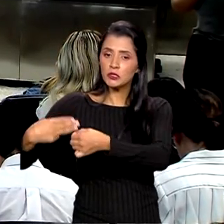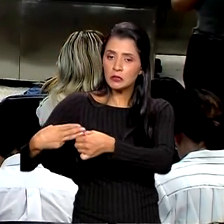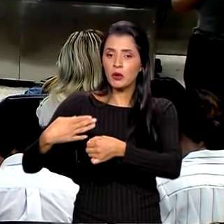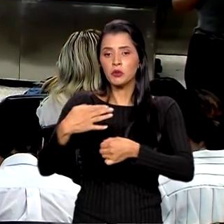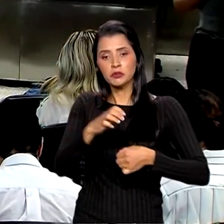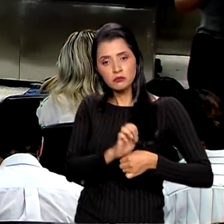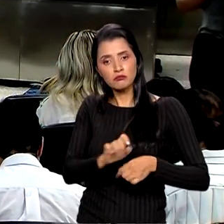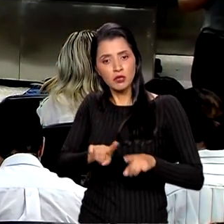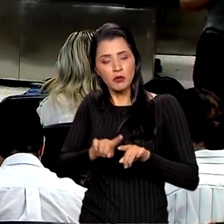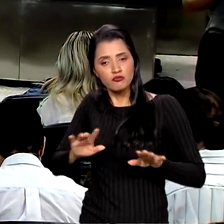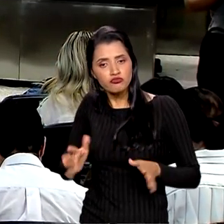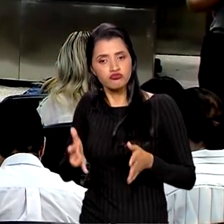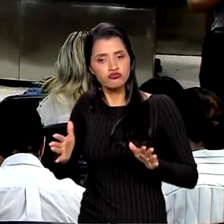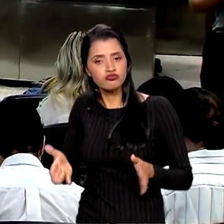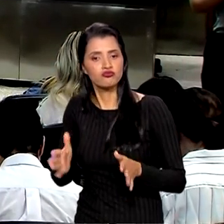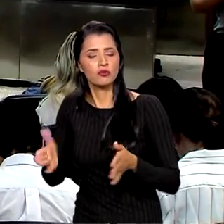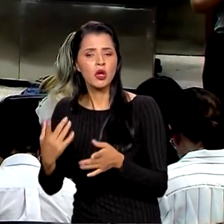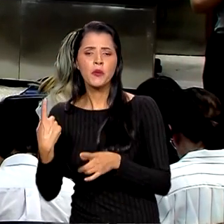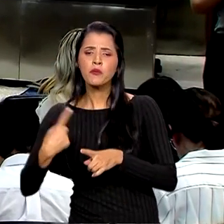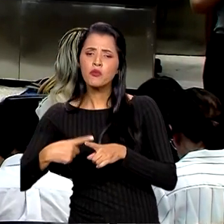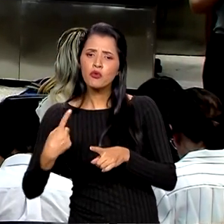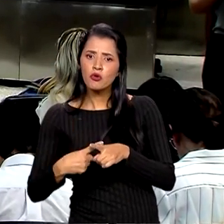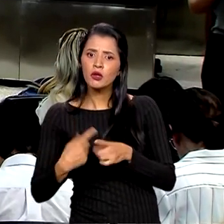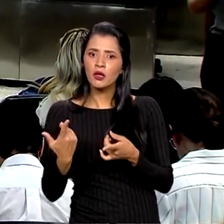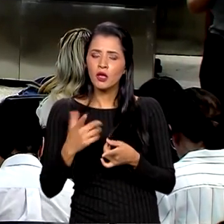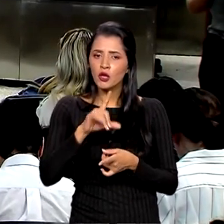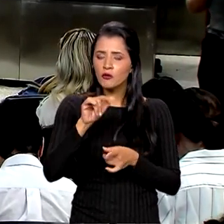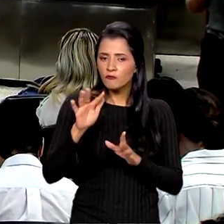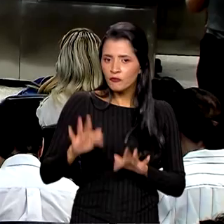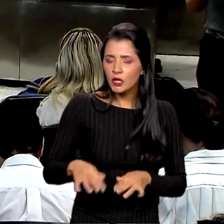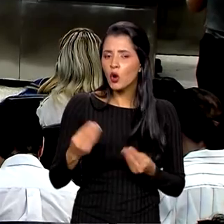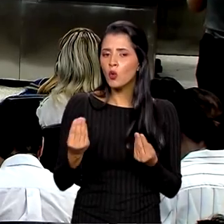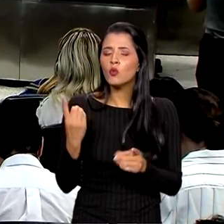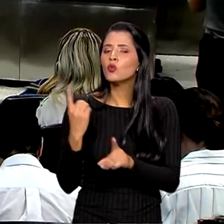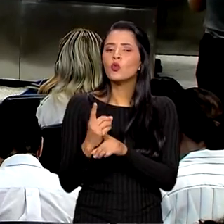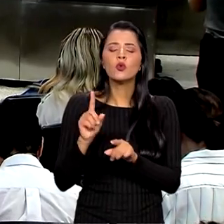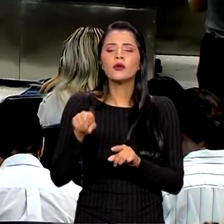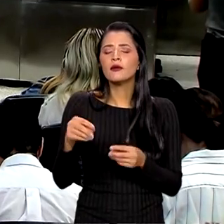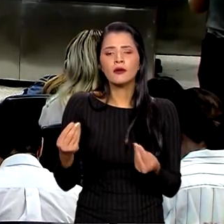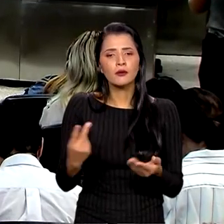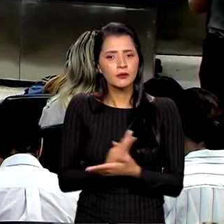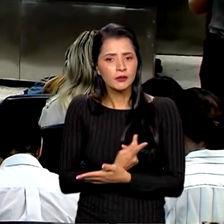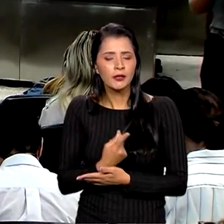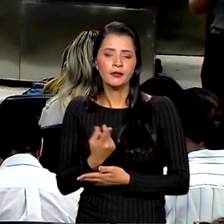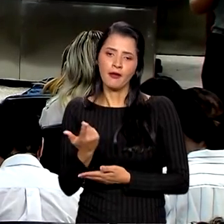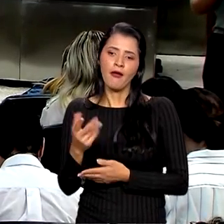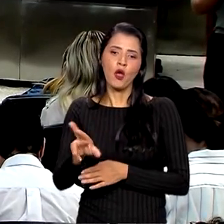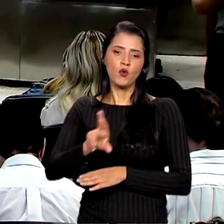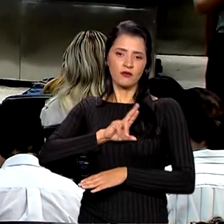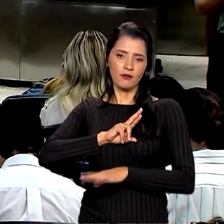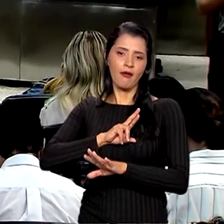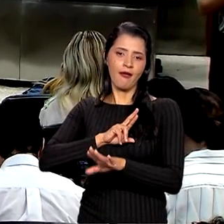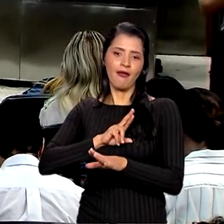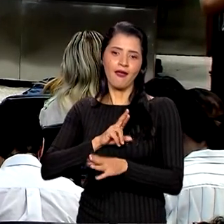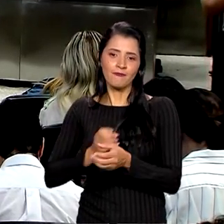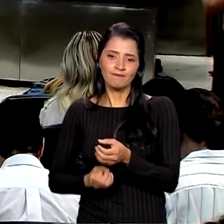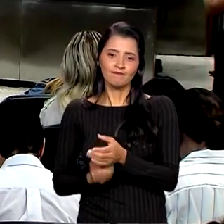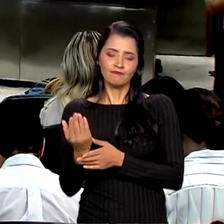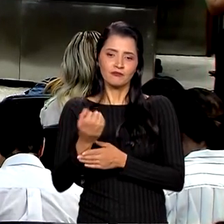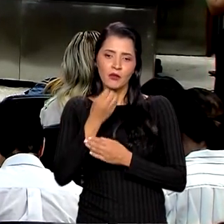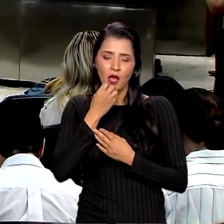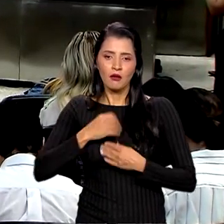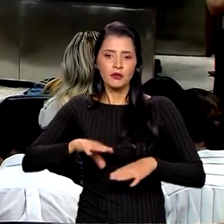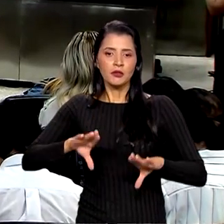estadual. Porque no final do dia o que conta é aquilo que vai gerar bem-estar,